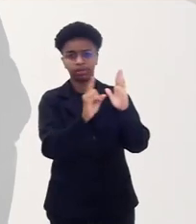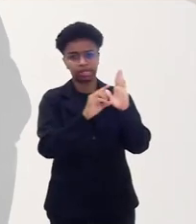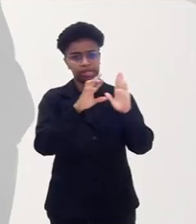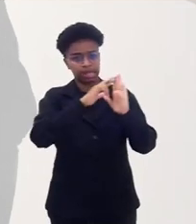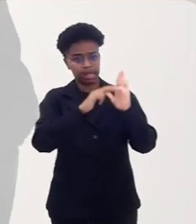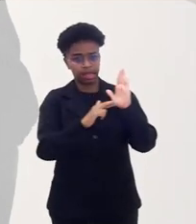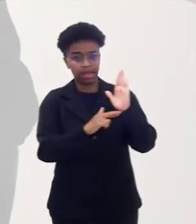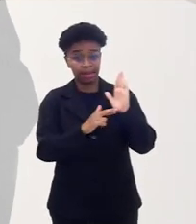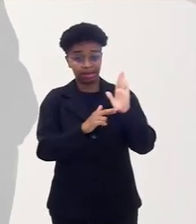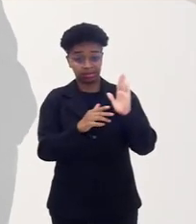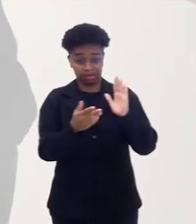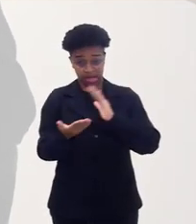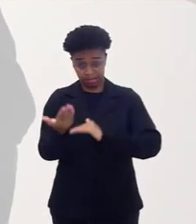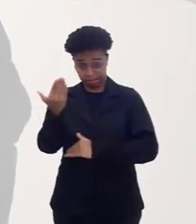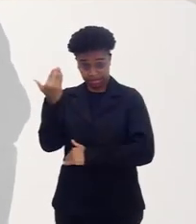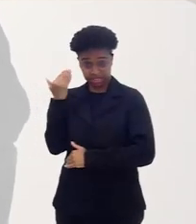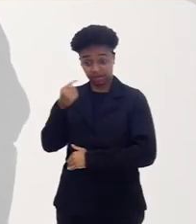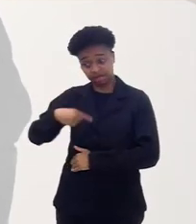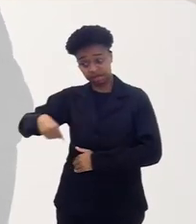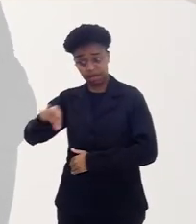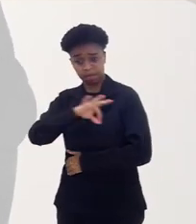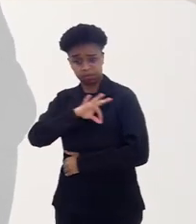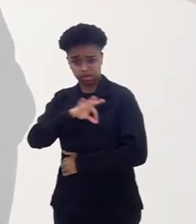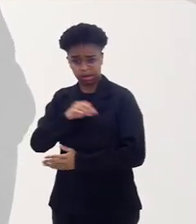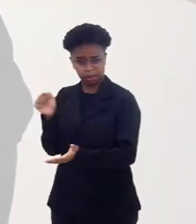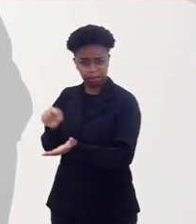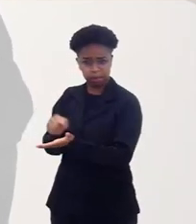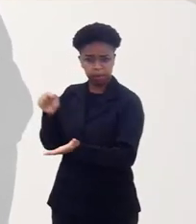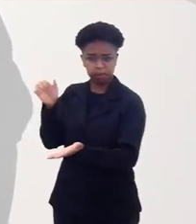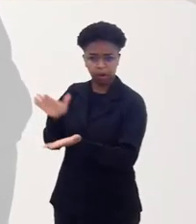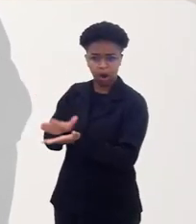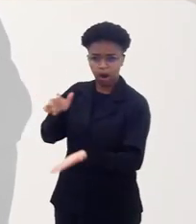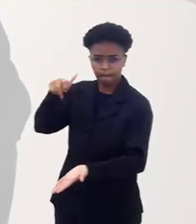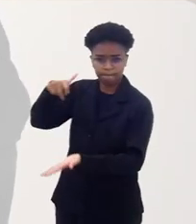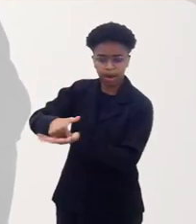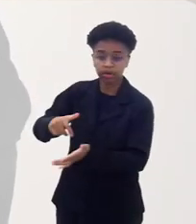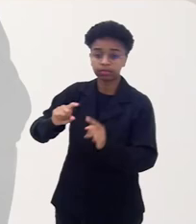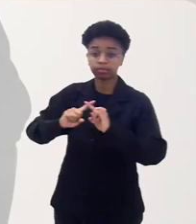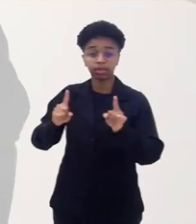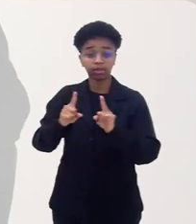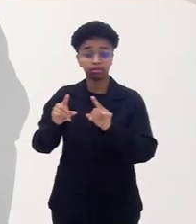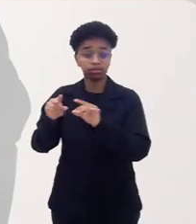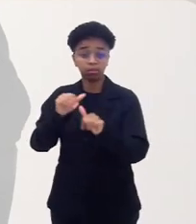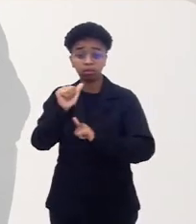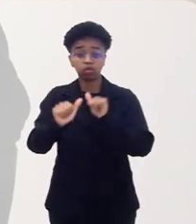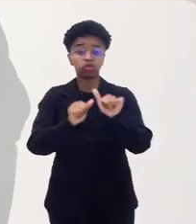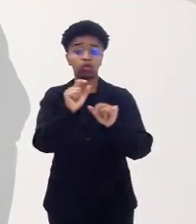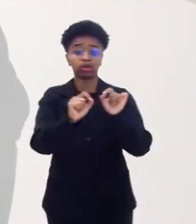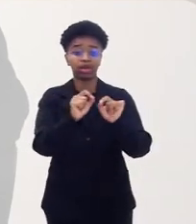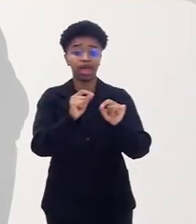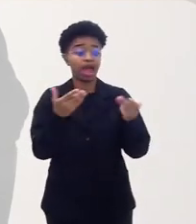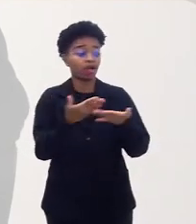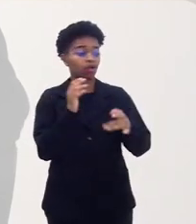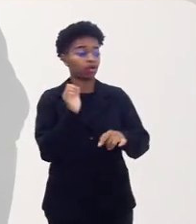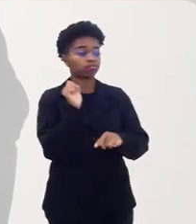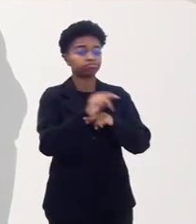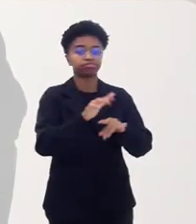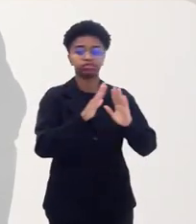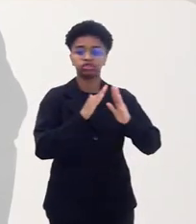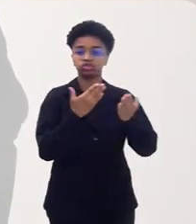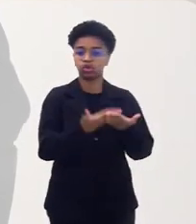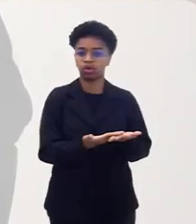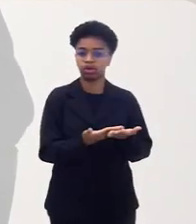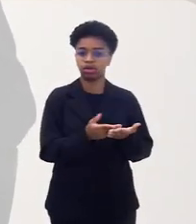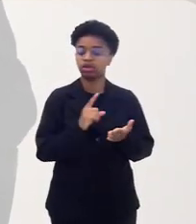ao invés de ir para uma delegacia responder uma ação penal, eles iam para uma escola. E nessa escola